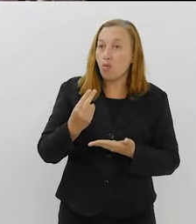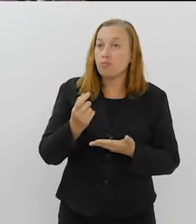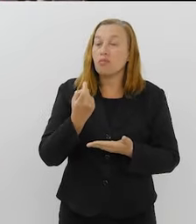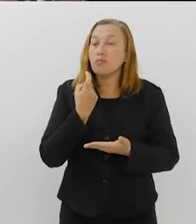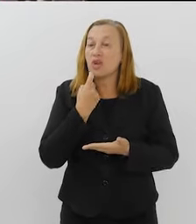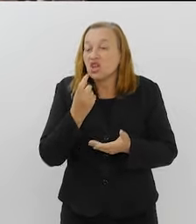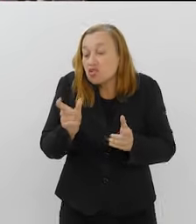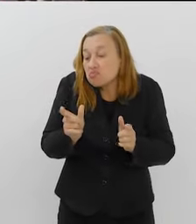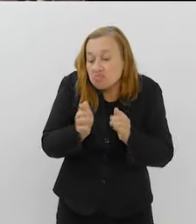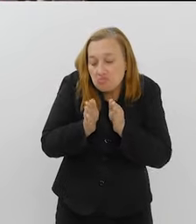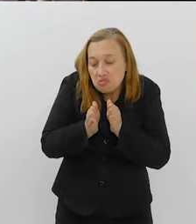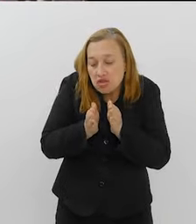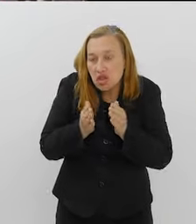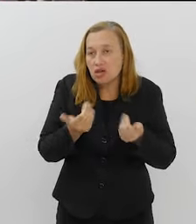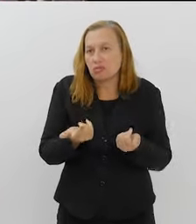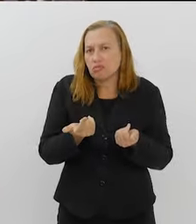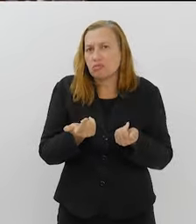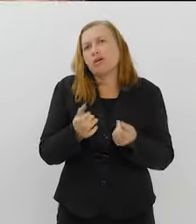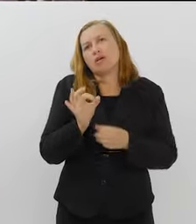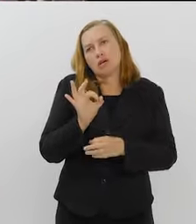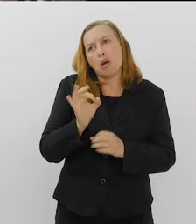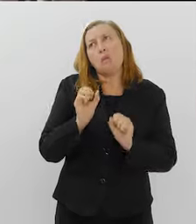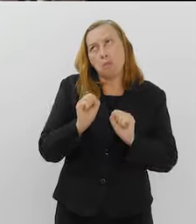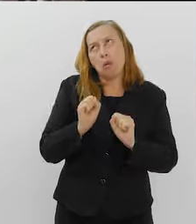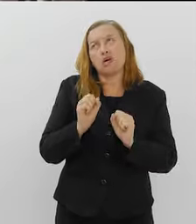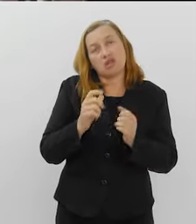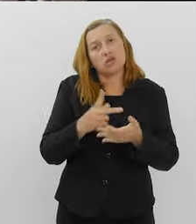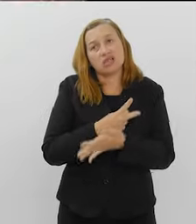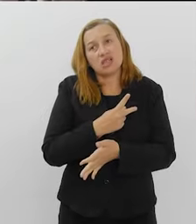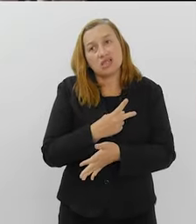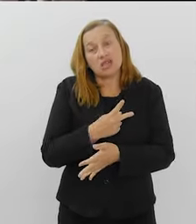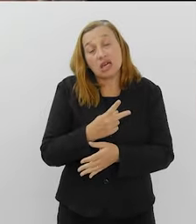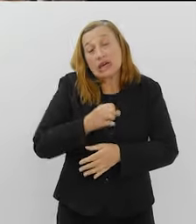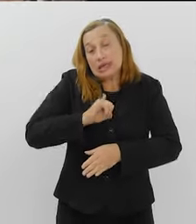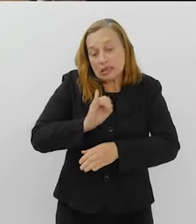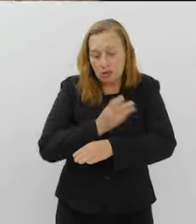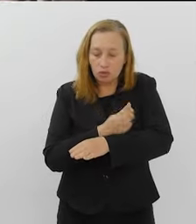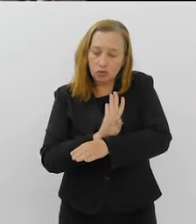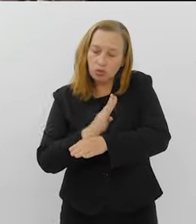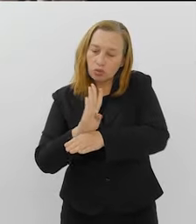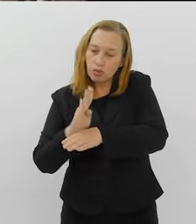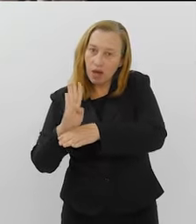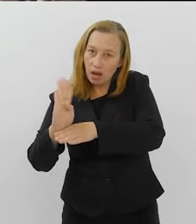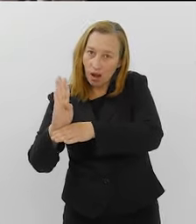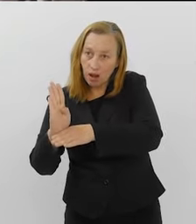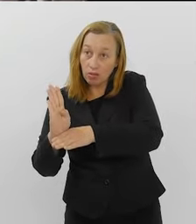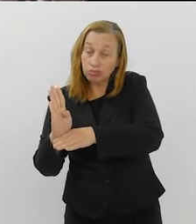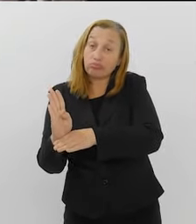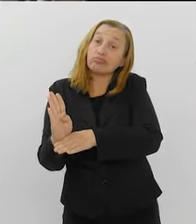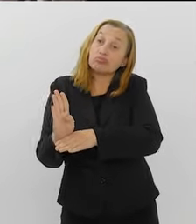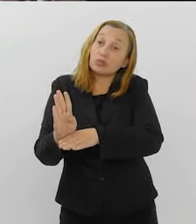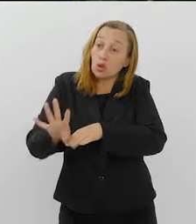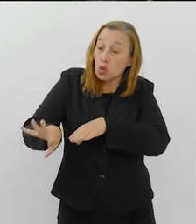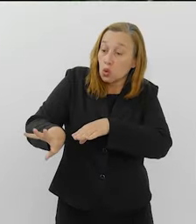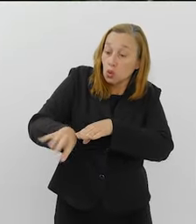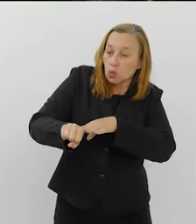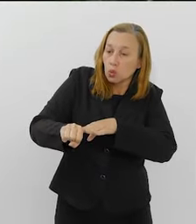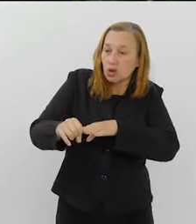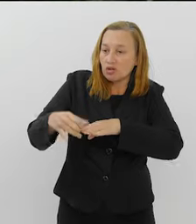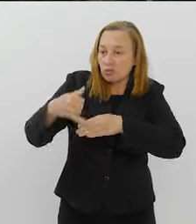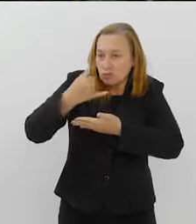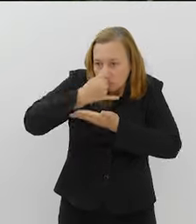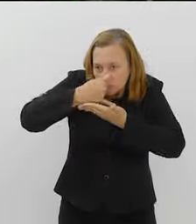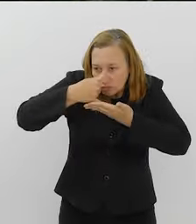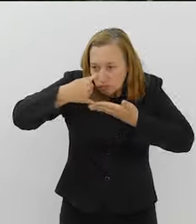forte? É uma pergunta que a gente não sabe. Provavelmente. Se o tubarão está, pode ser que o nível seja um pouco mais baixo. O tubarão, ele está no